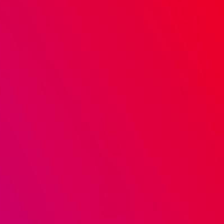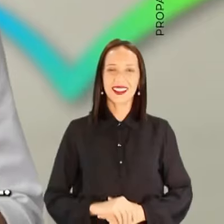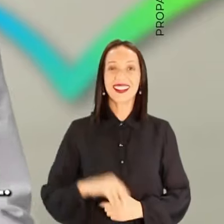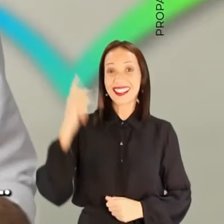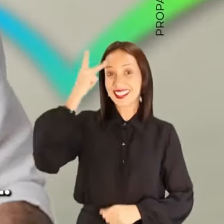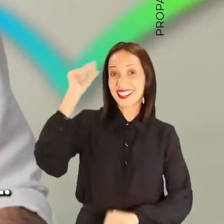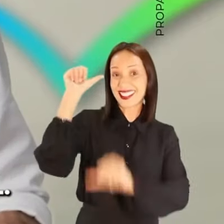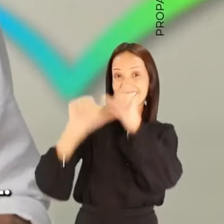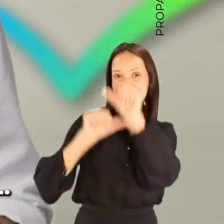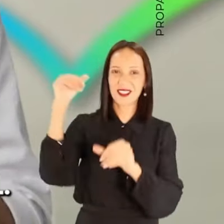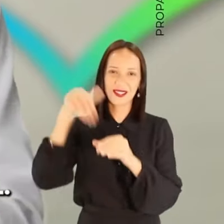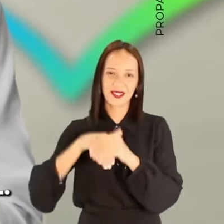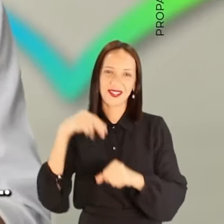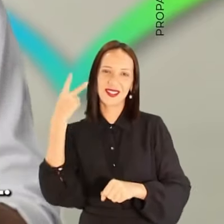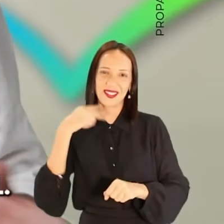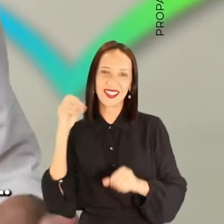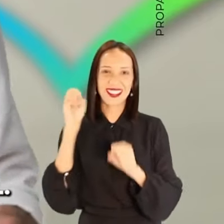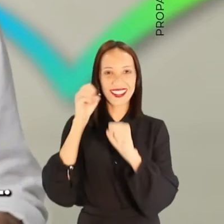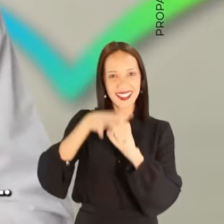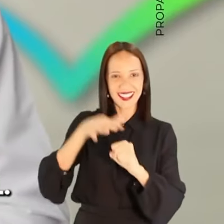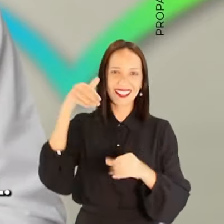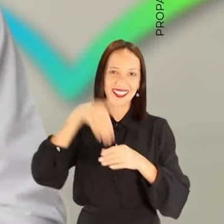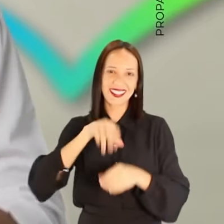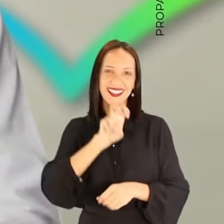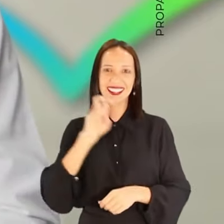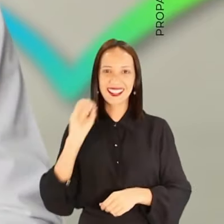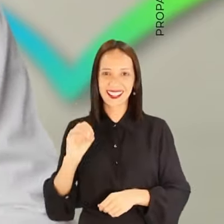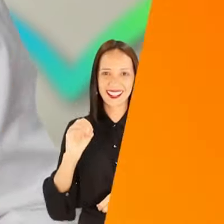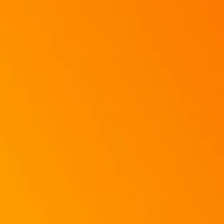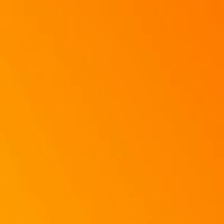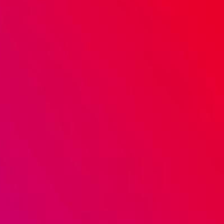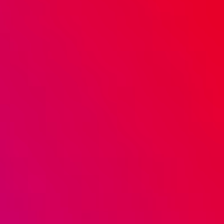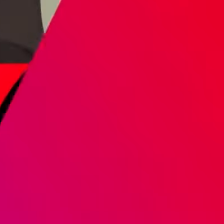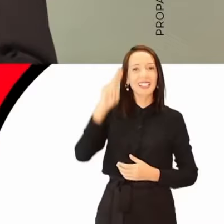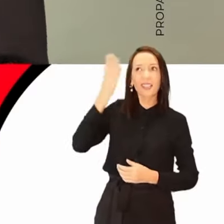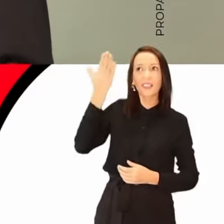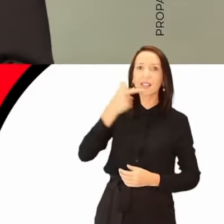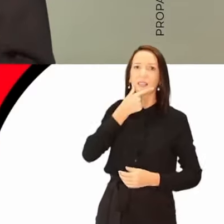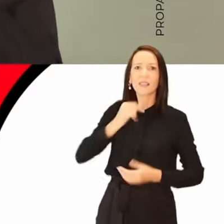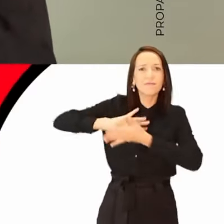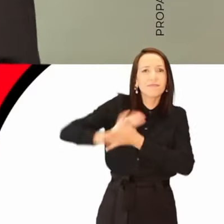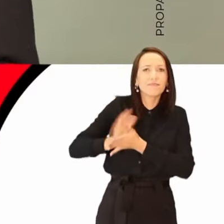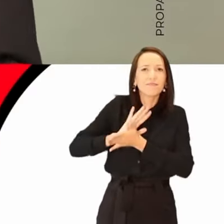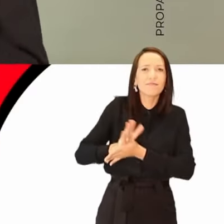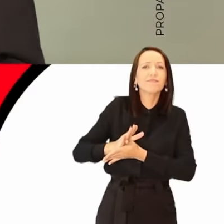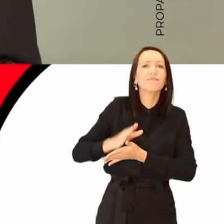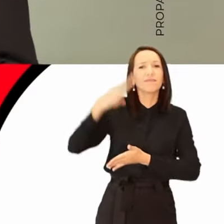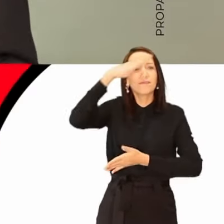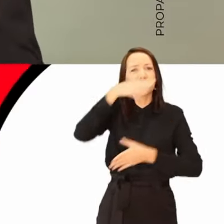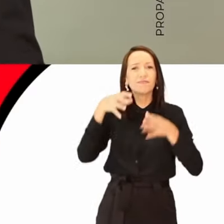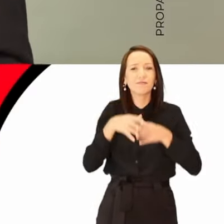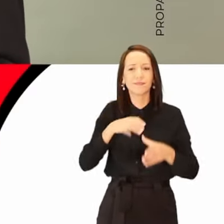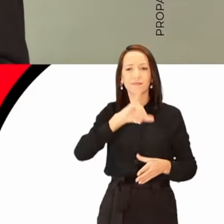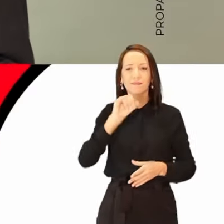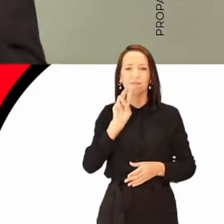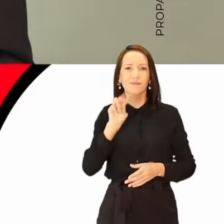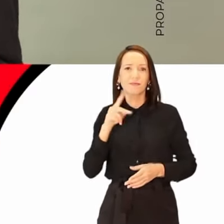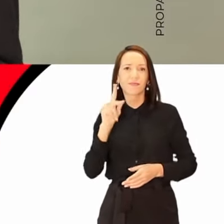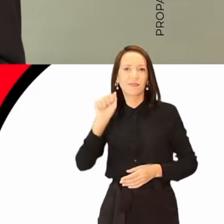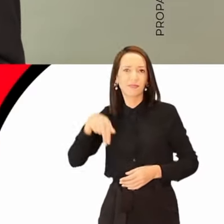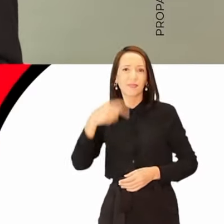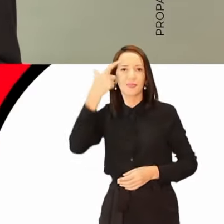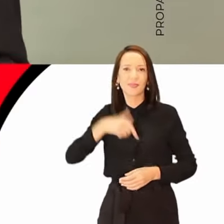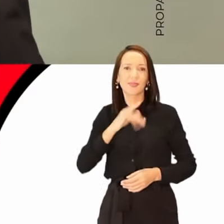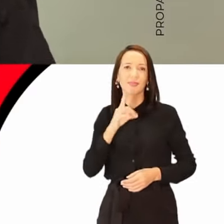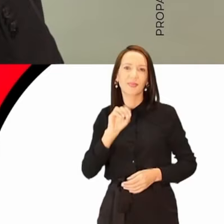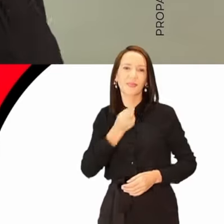Para mudar São Paulo, vote nos vereadores do PSOL. Vote 50. Lembra do cara que humilhava os bolsominions na Jovem Pan? Leonardo